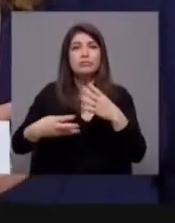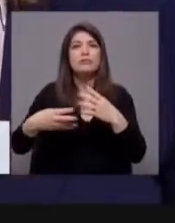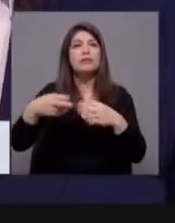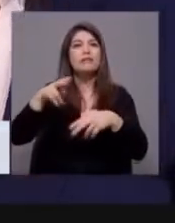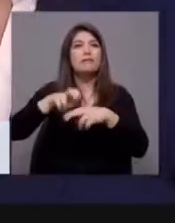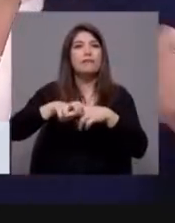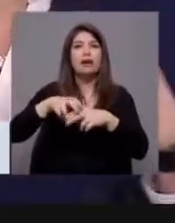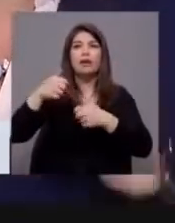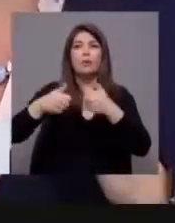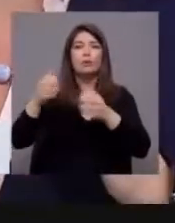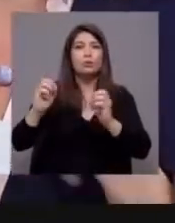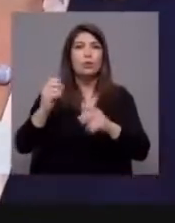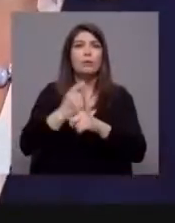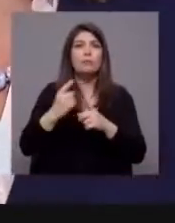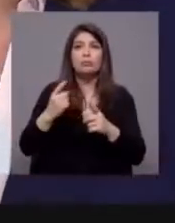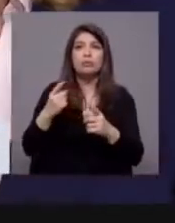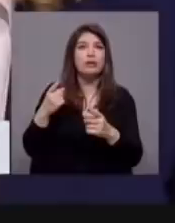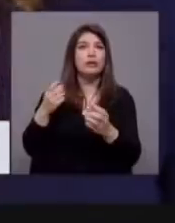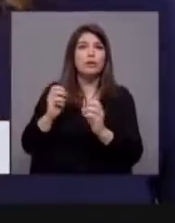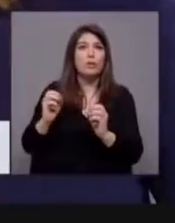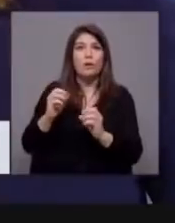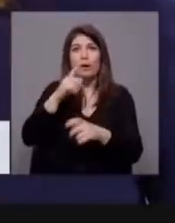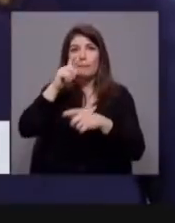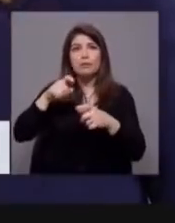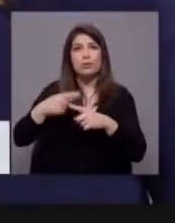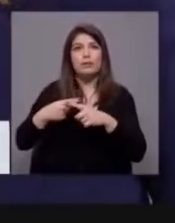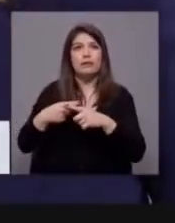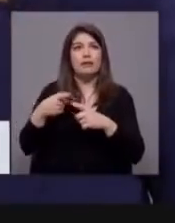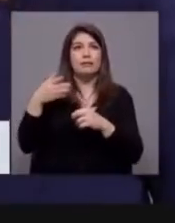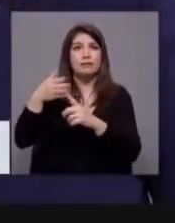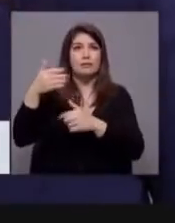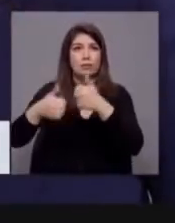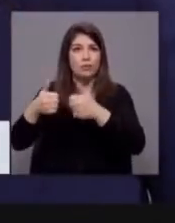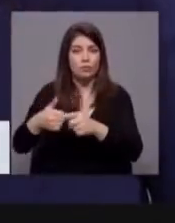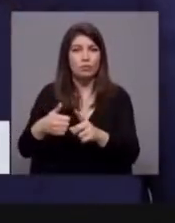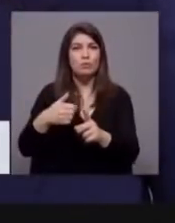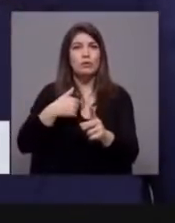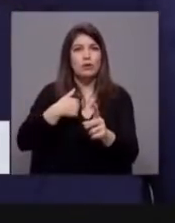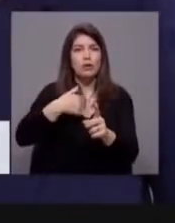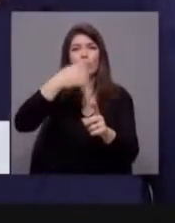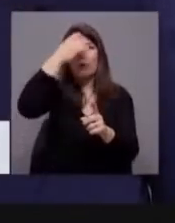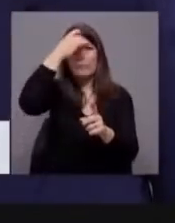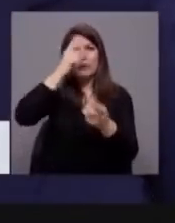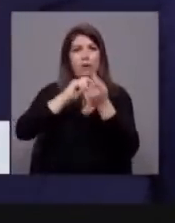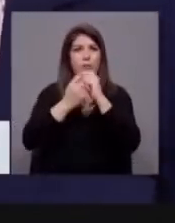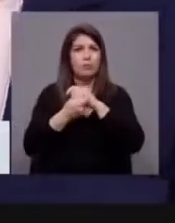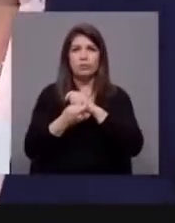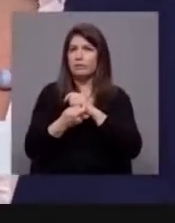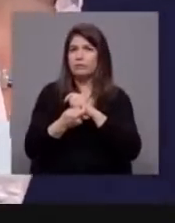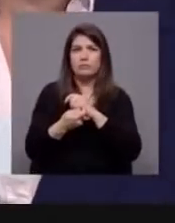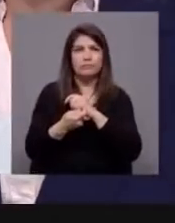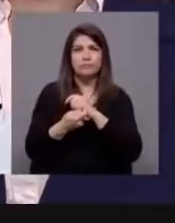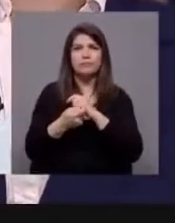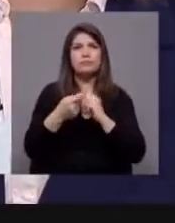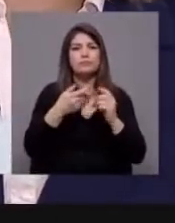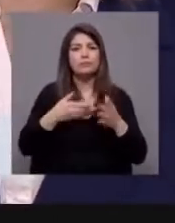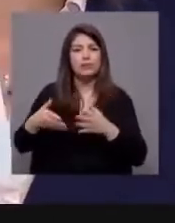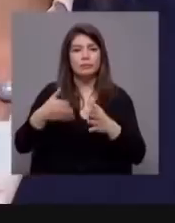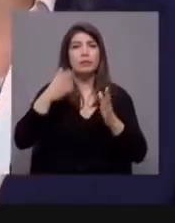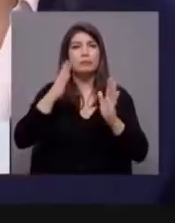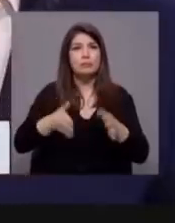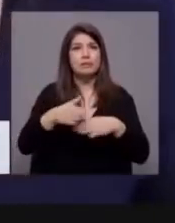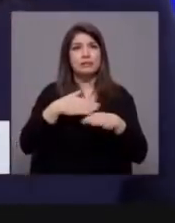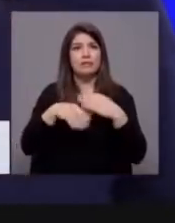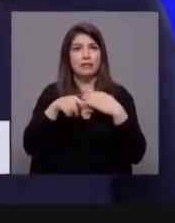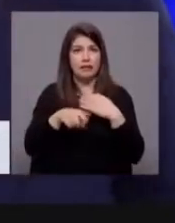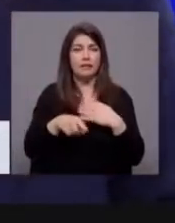quiseram fazer. E o que eu não percebo, porque ao contrário do Dr. António Costa, eu nunca mudei de opinião sobre o percurso que era preciso fazer, é porque é que